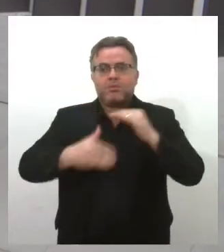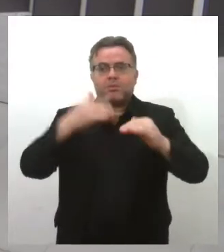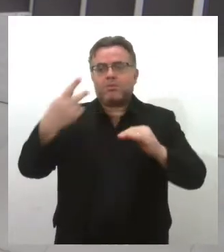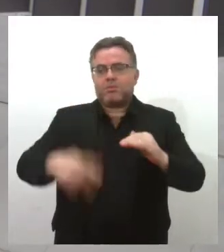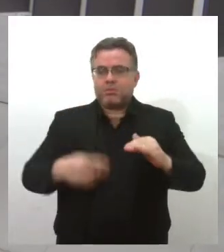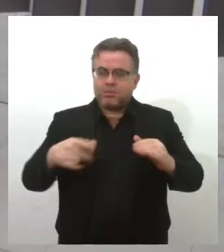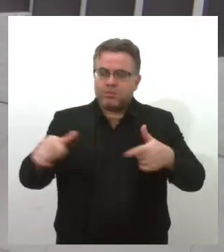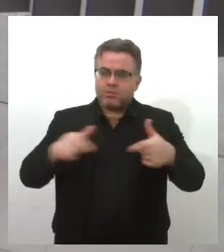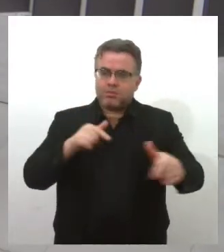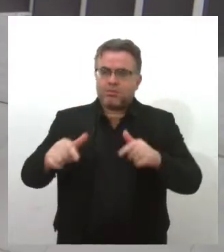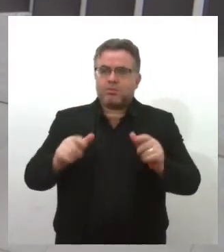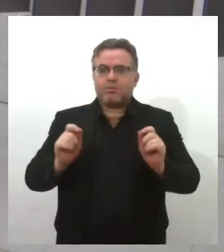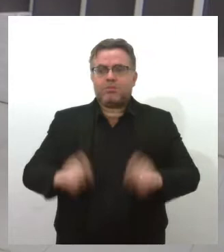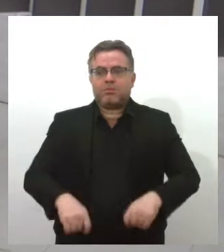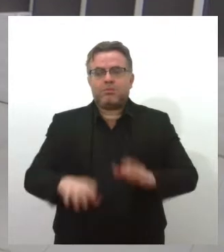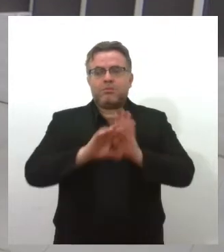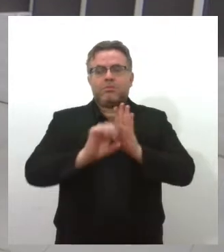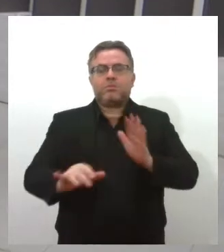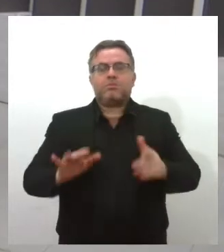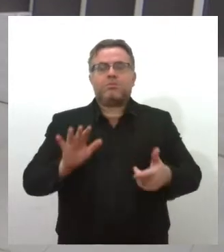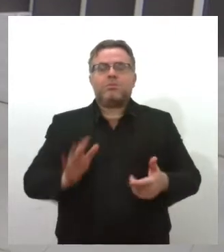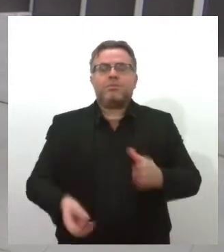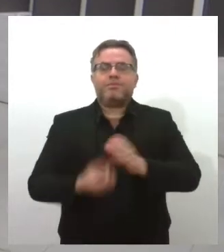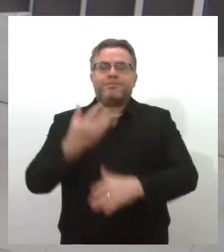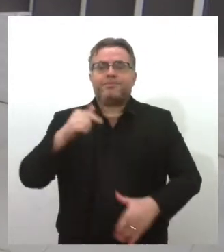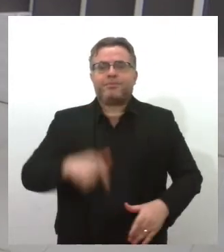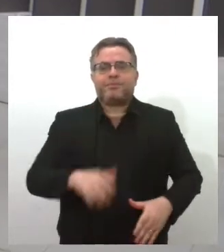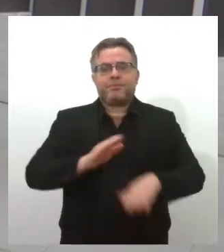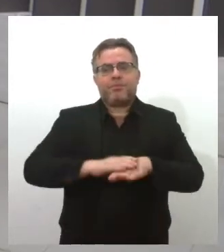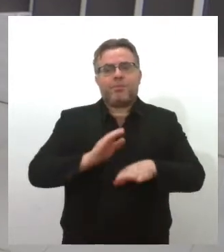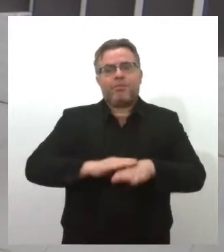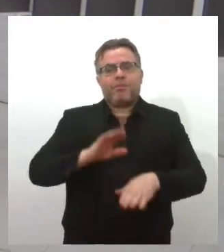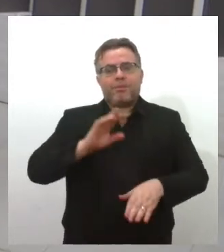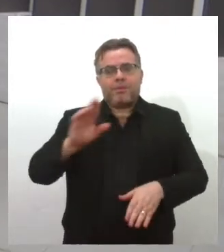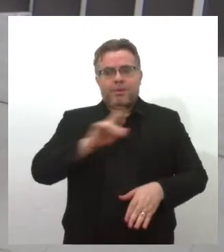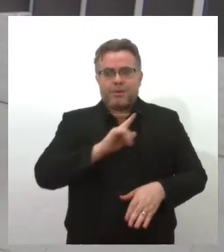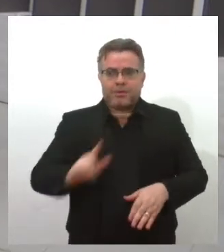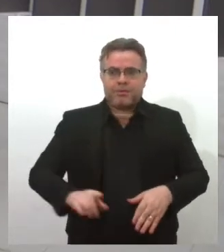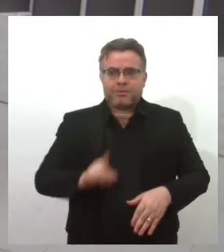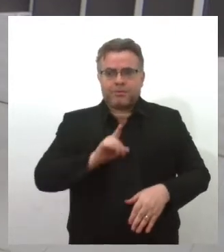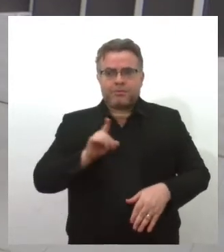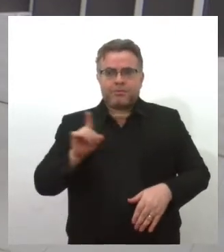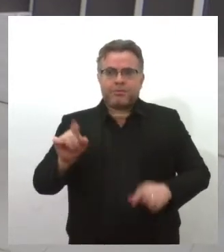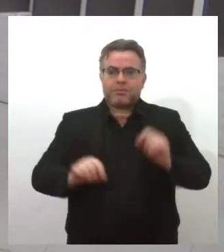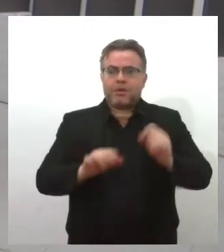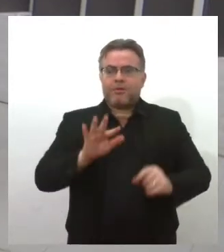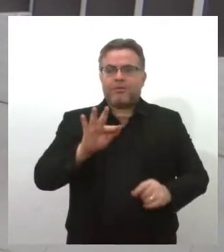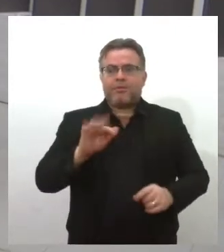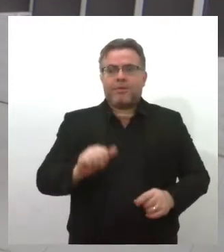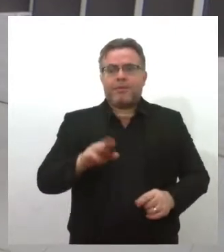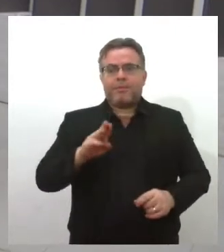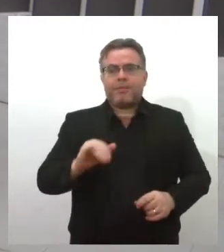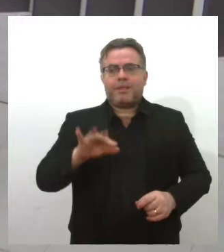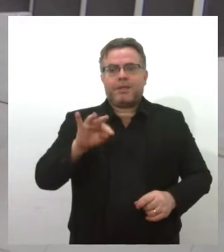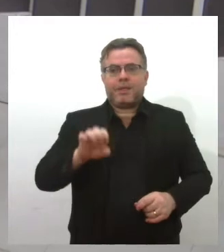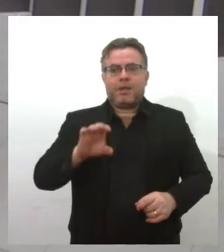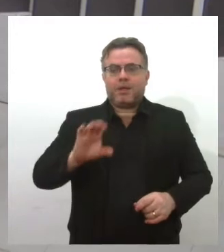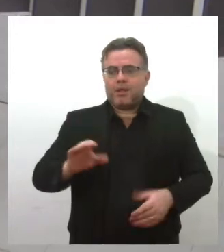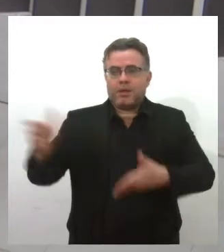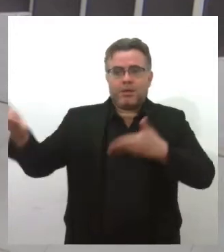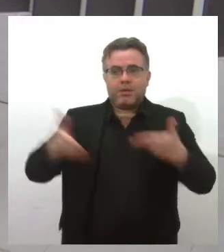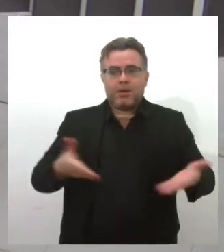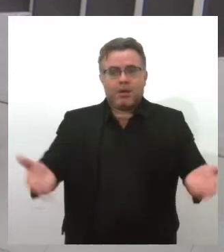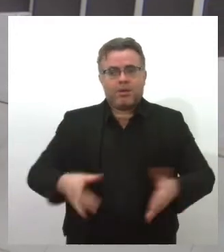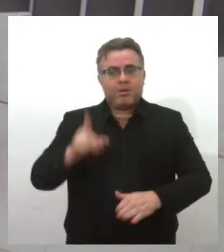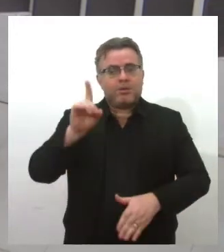É um edital nacional que em Sergipe é conduzido pelo governo através da Faptec. Para falar a respeito, recebo agora o